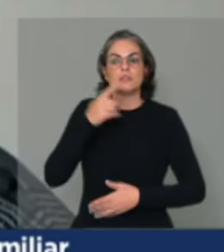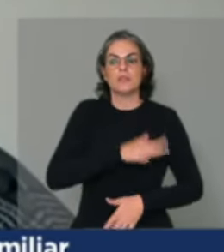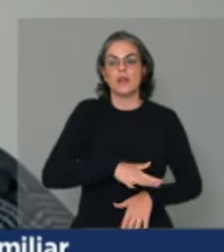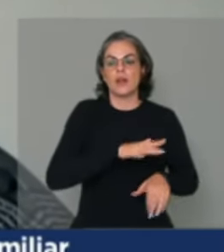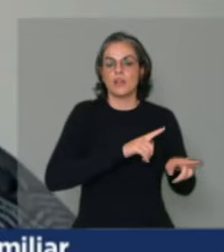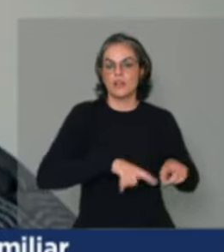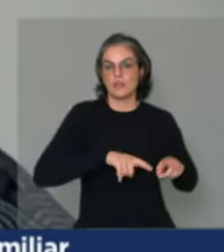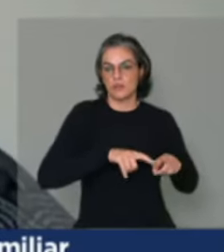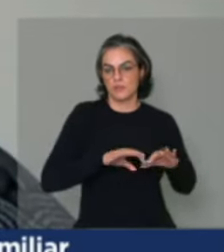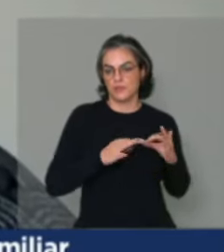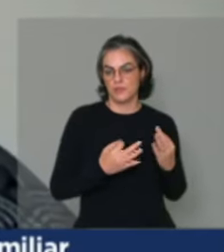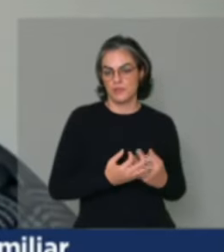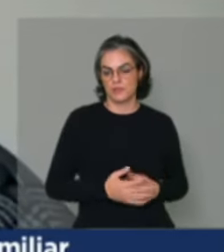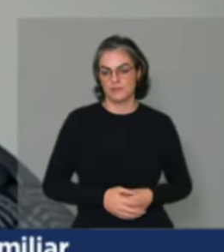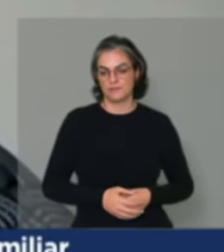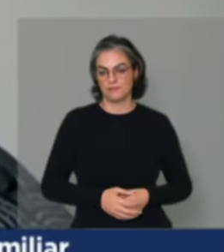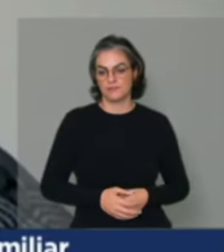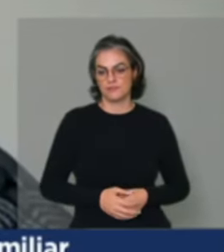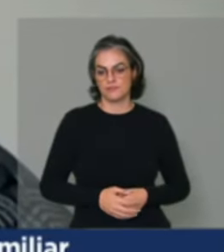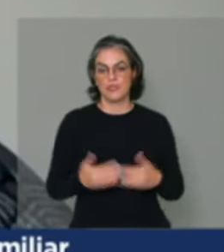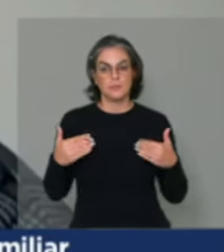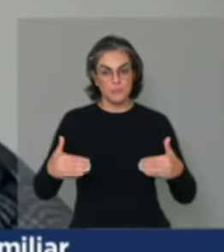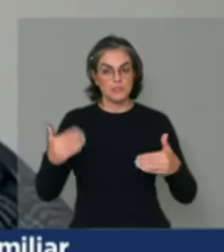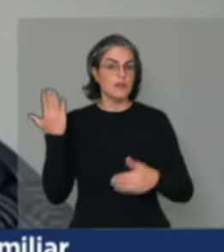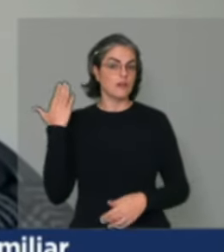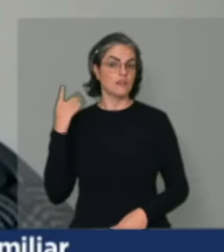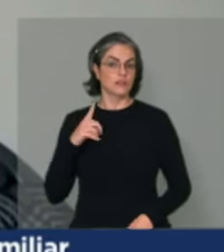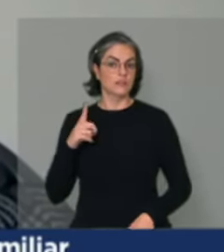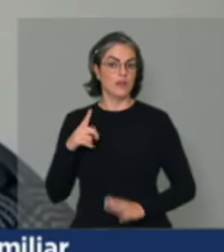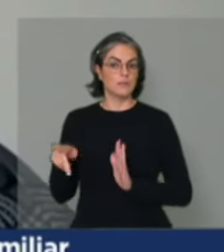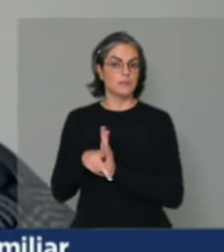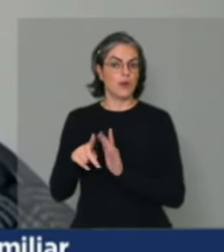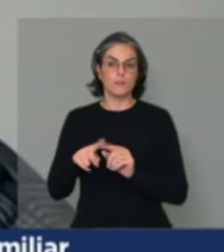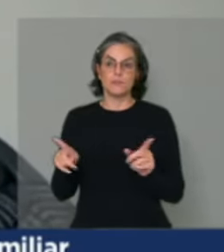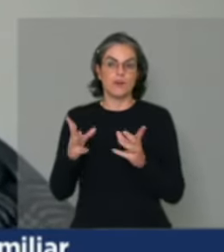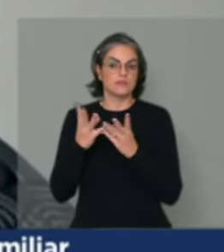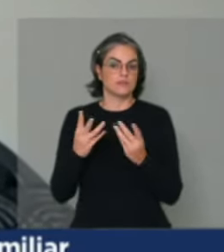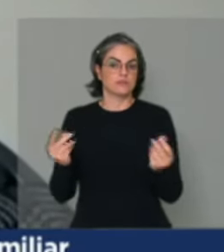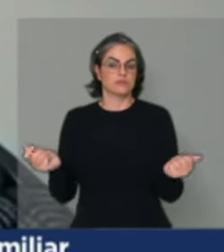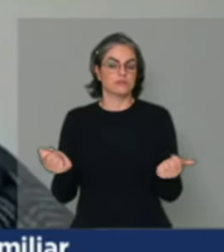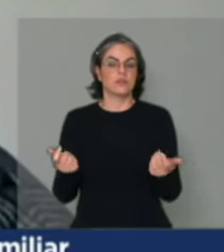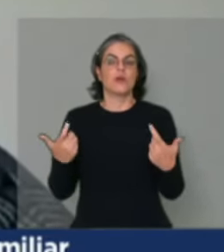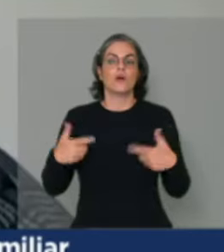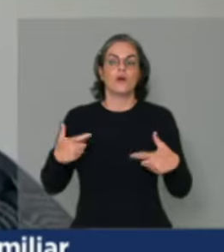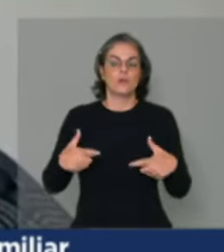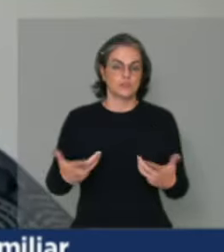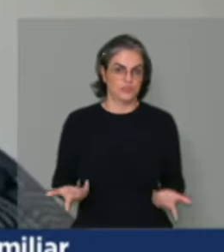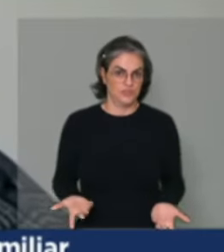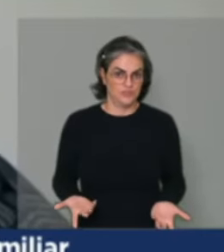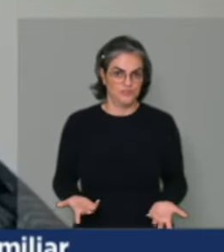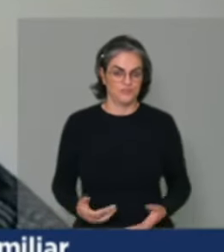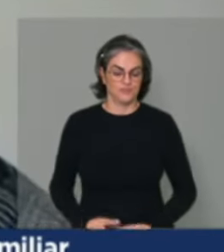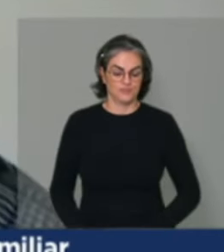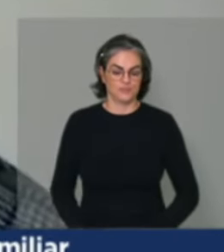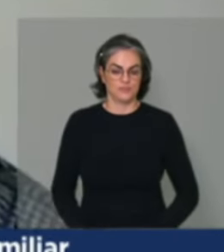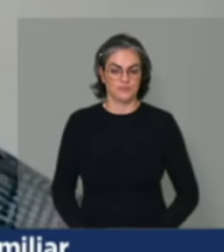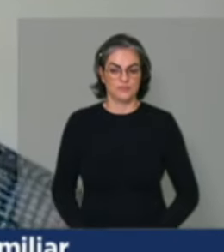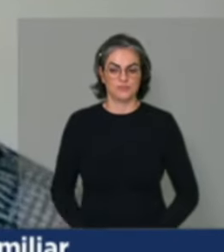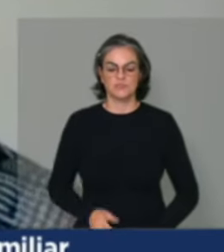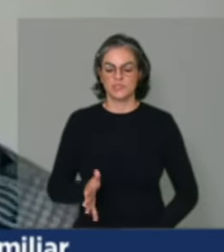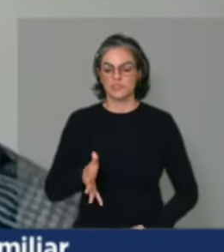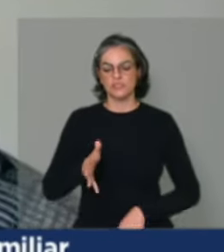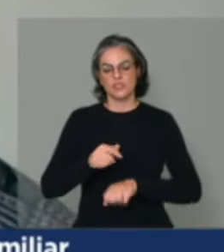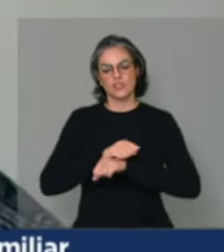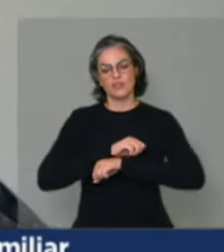familiar. O ministério que a gente tinha, ele foi dissolvido. Então, que reconhecimento é isso. Então, está muito claro que a gente